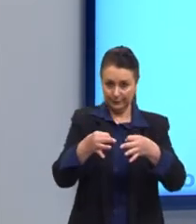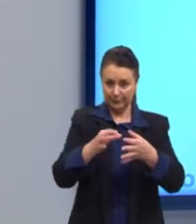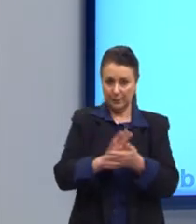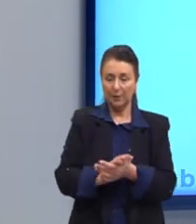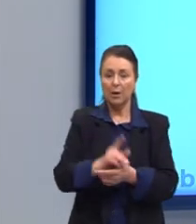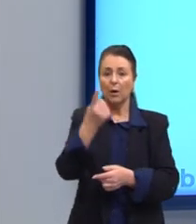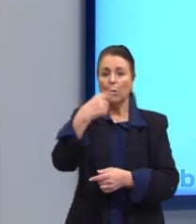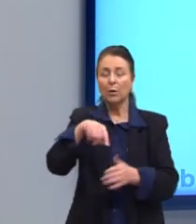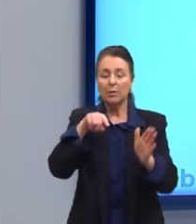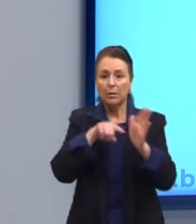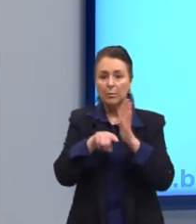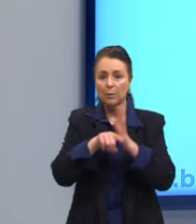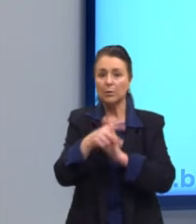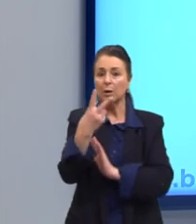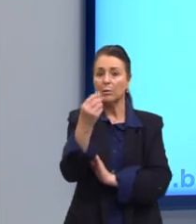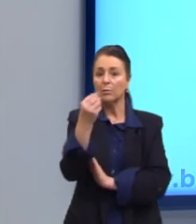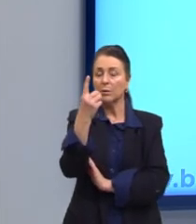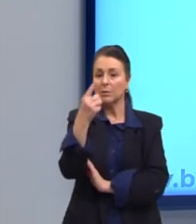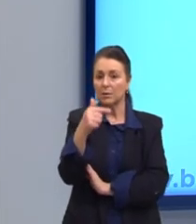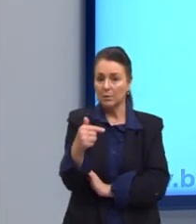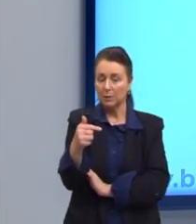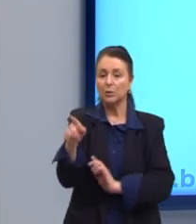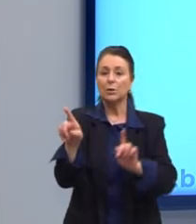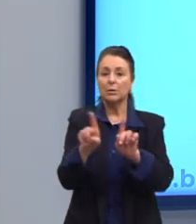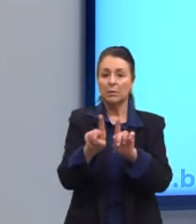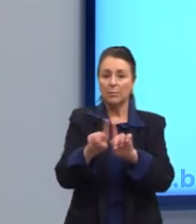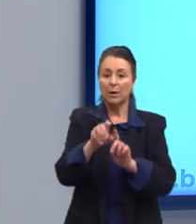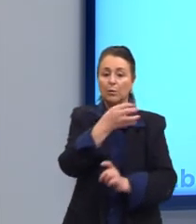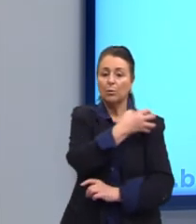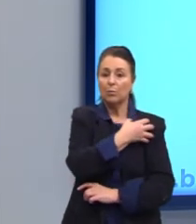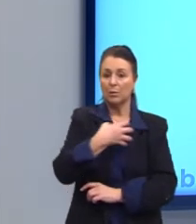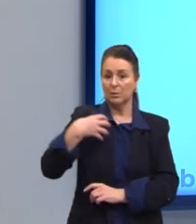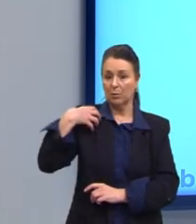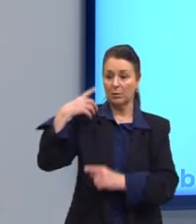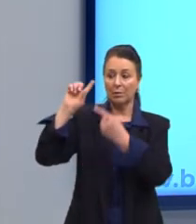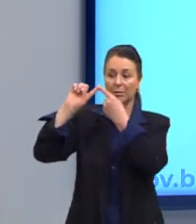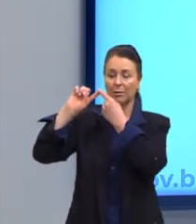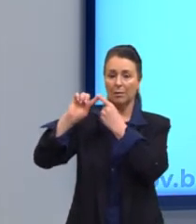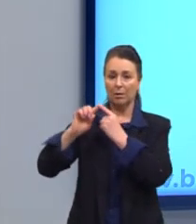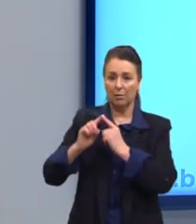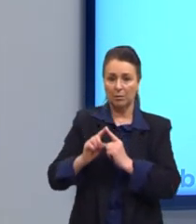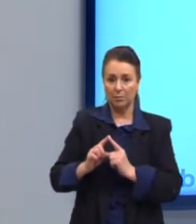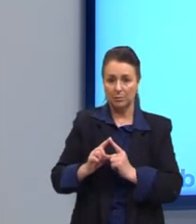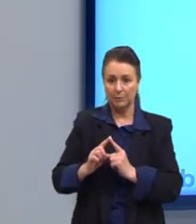Outra questão, de 2017, também do Aristóteles, da lógica. Olha,